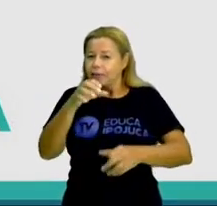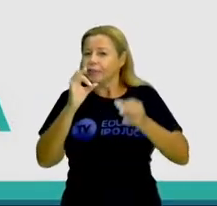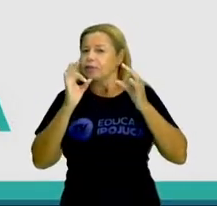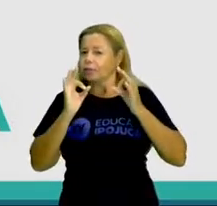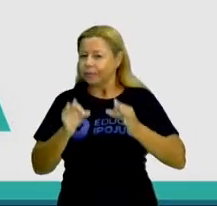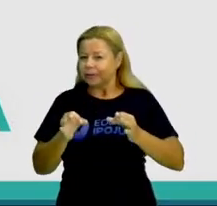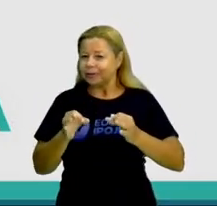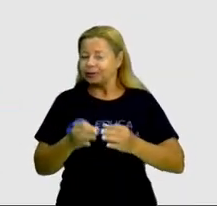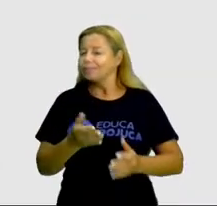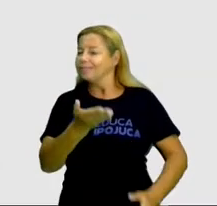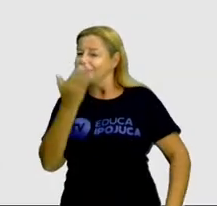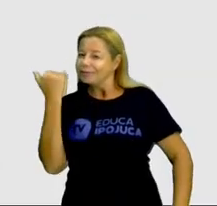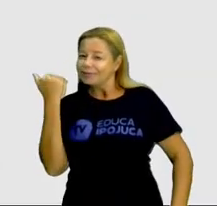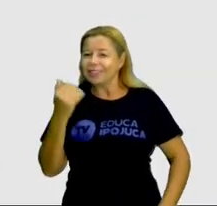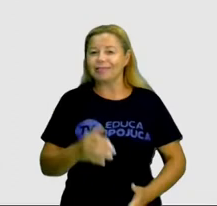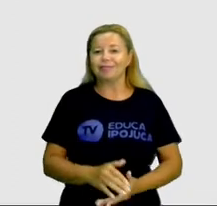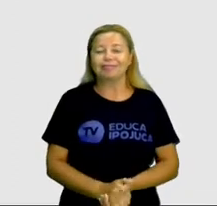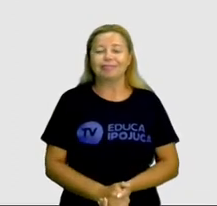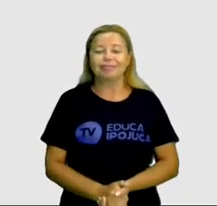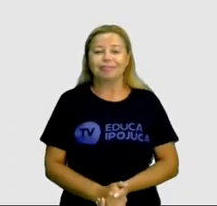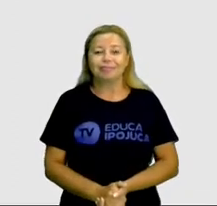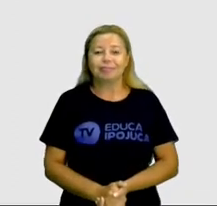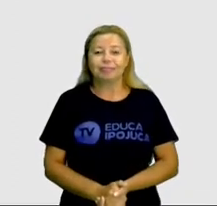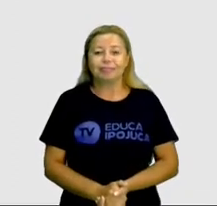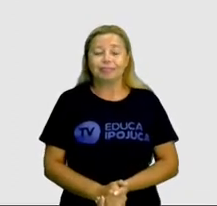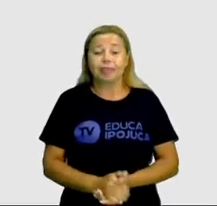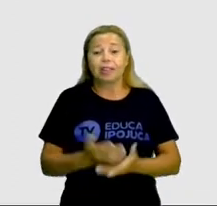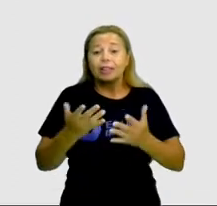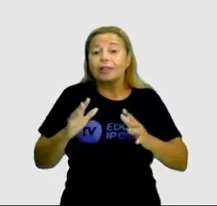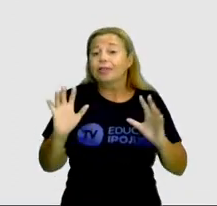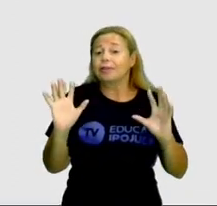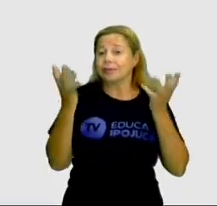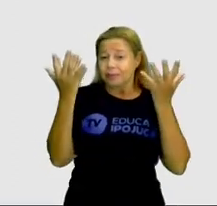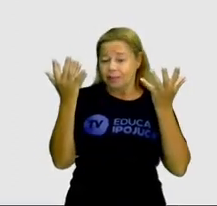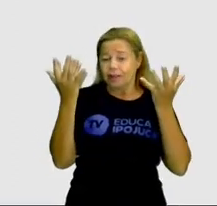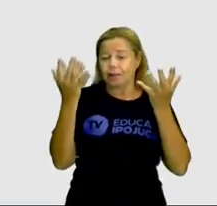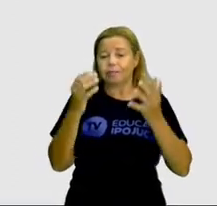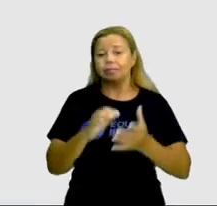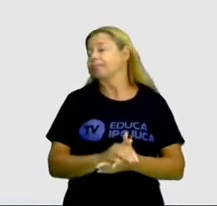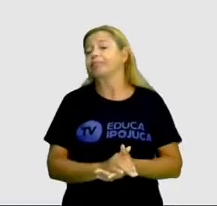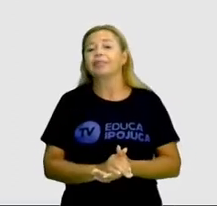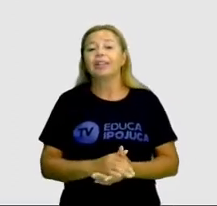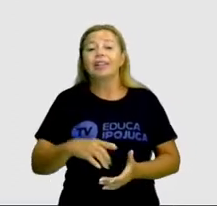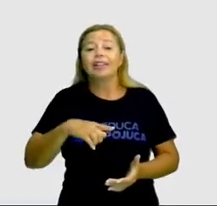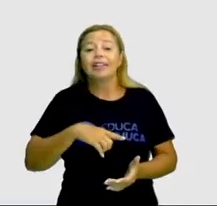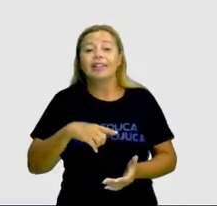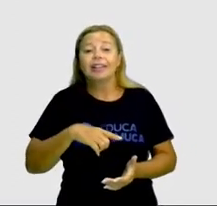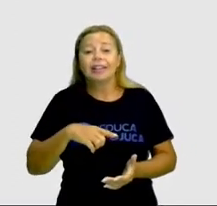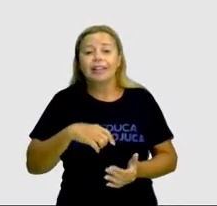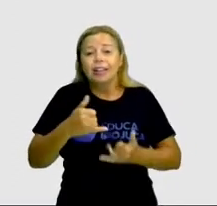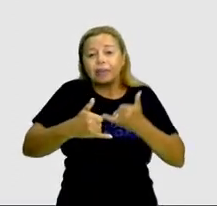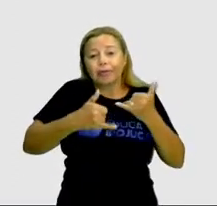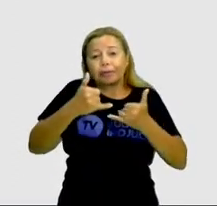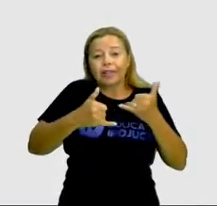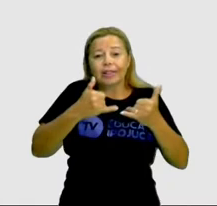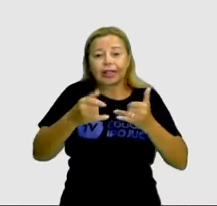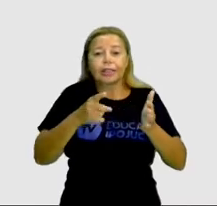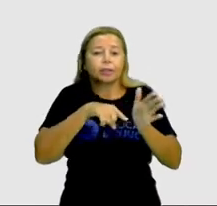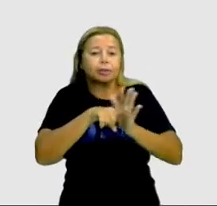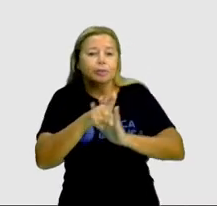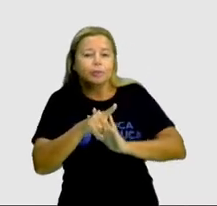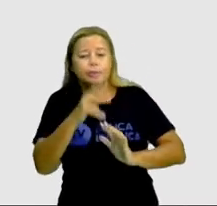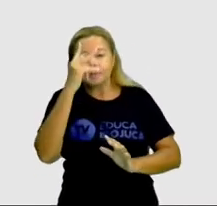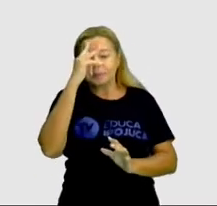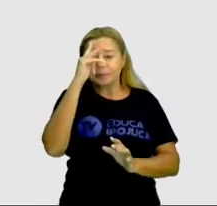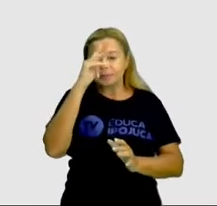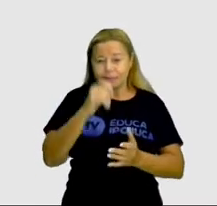saber agora. Para comemorar, eu trouxe um quiz aqui bem legal, com um pouquinho de história